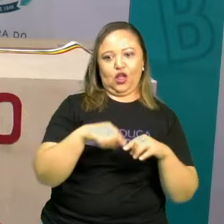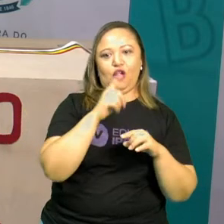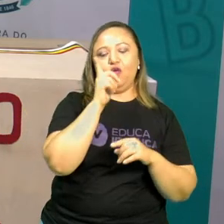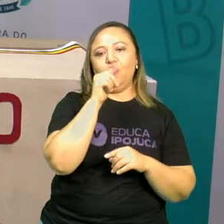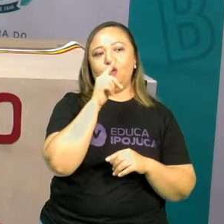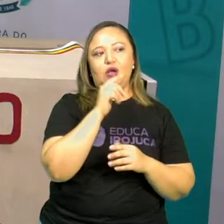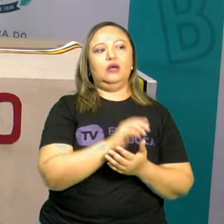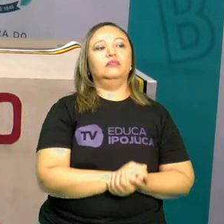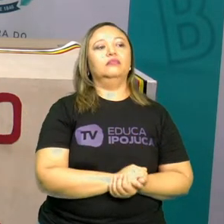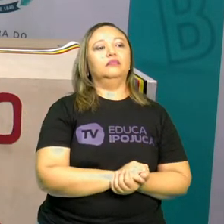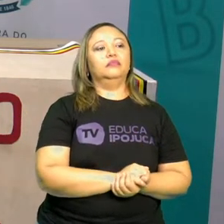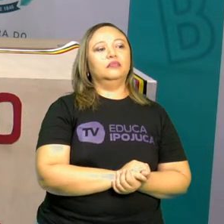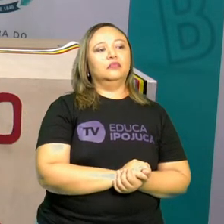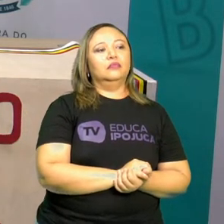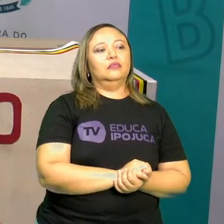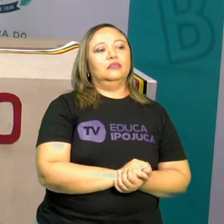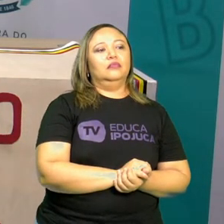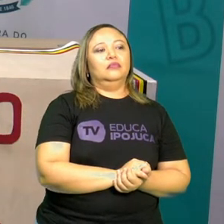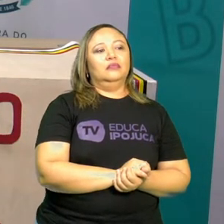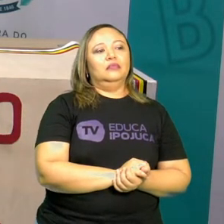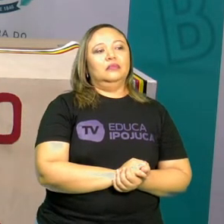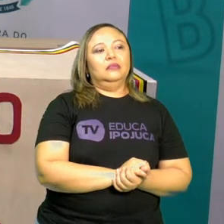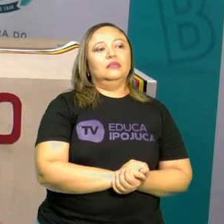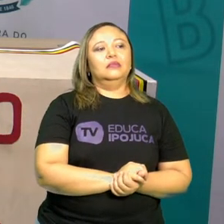Vamos ver mais um comando.